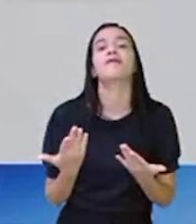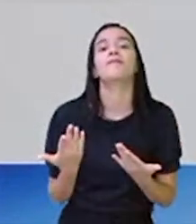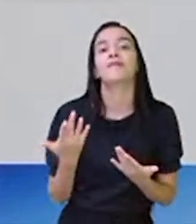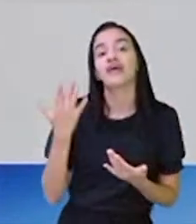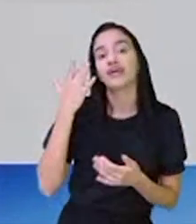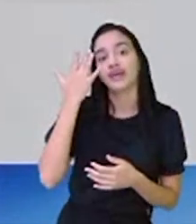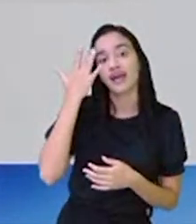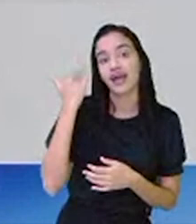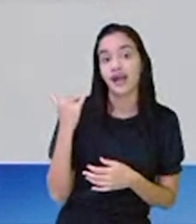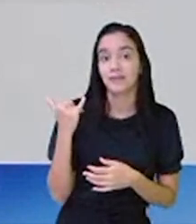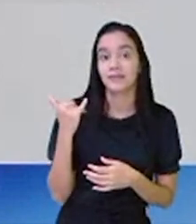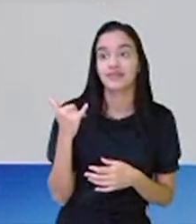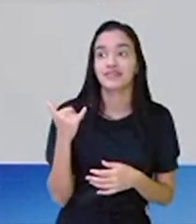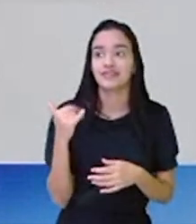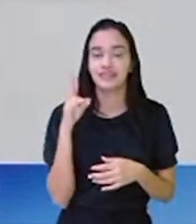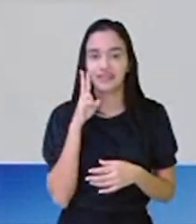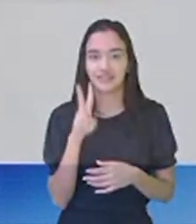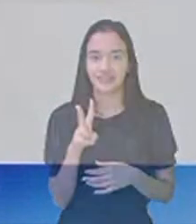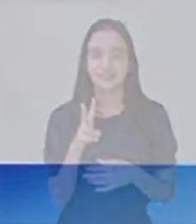amanhã.